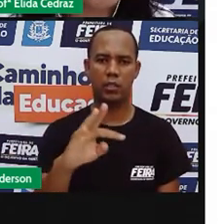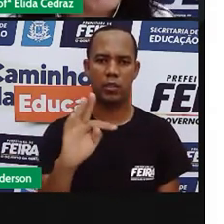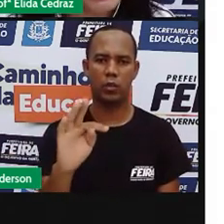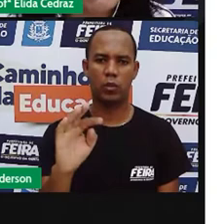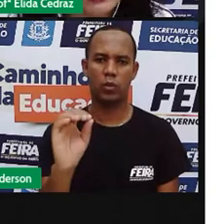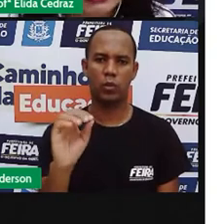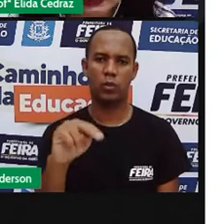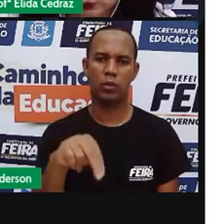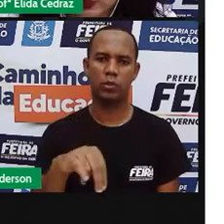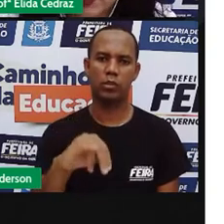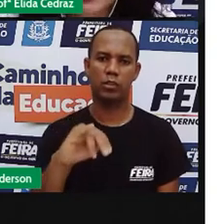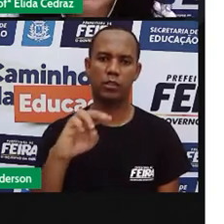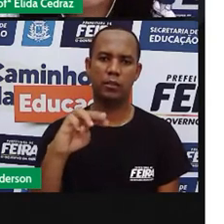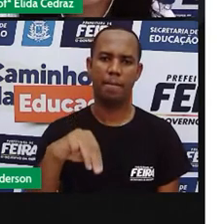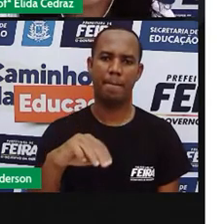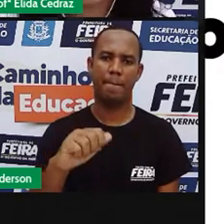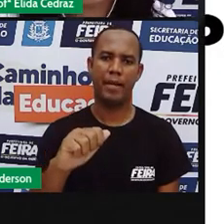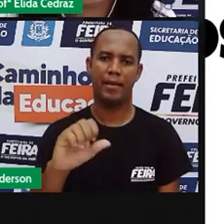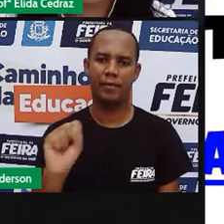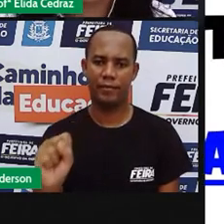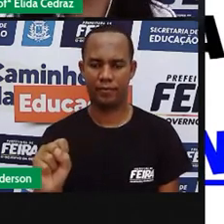ou palavras antônimas.